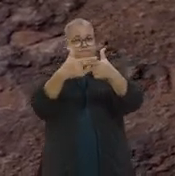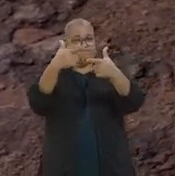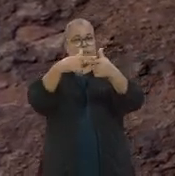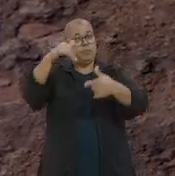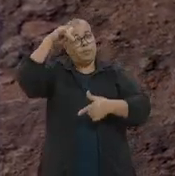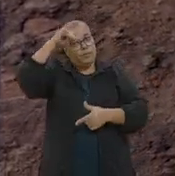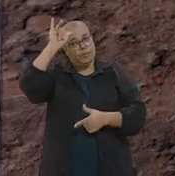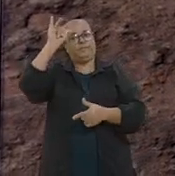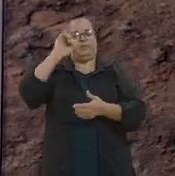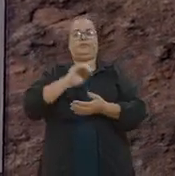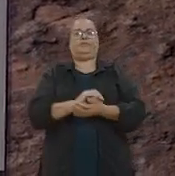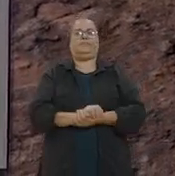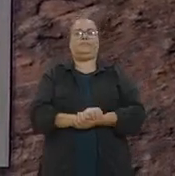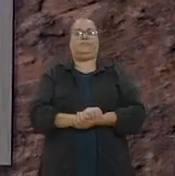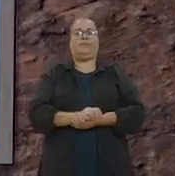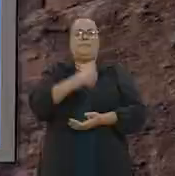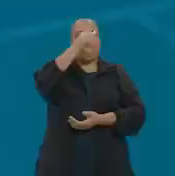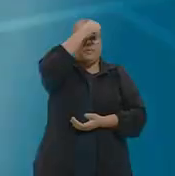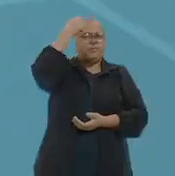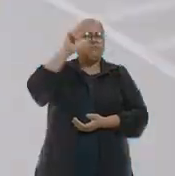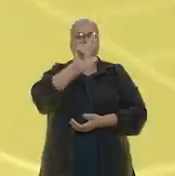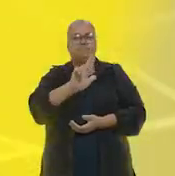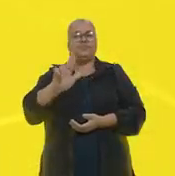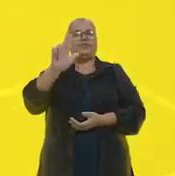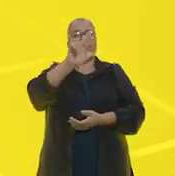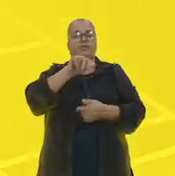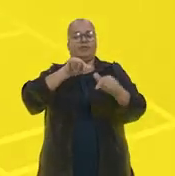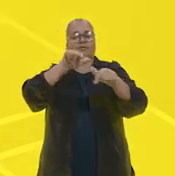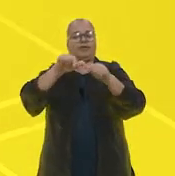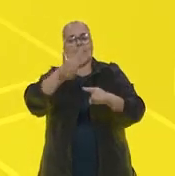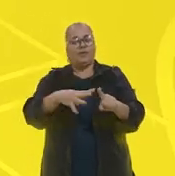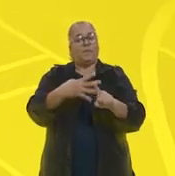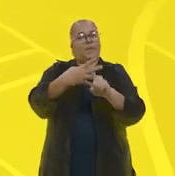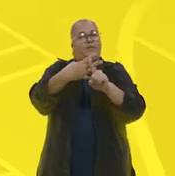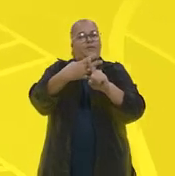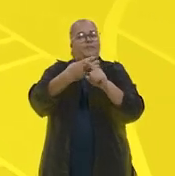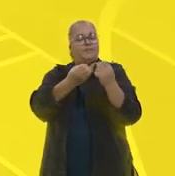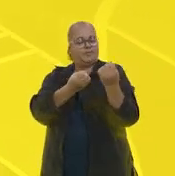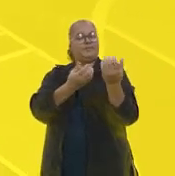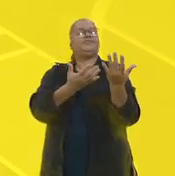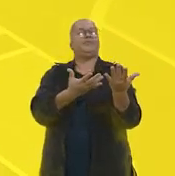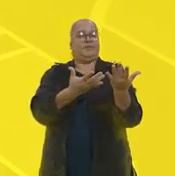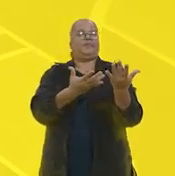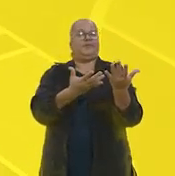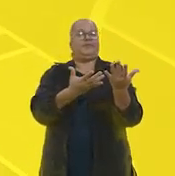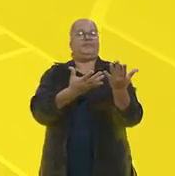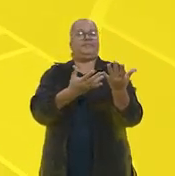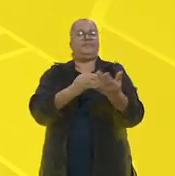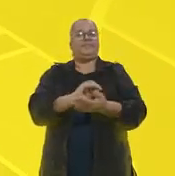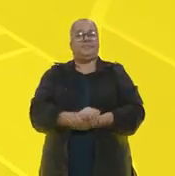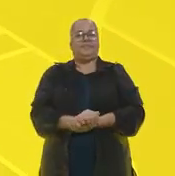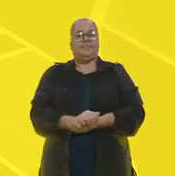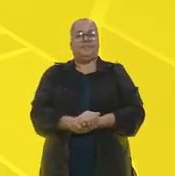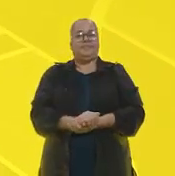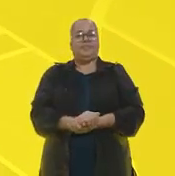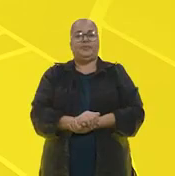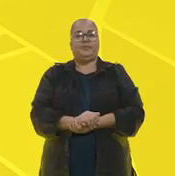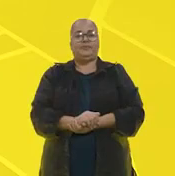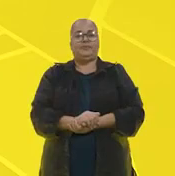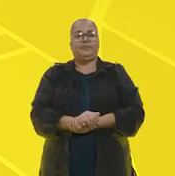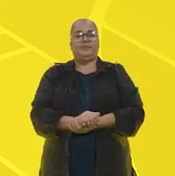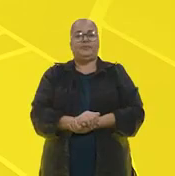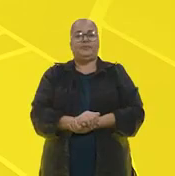para evitar incidentes. Prefeitura de Uberlândia. Fazer mais. Fazer bem.